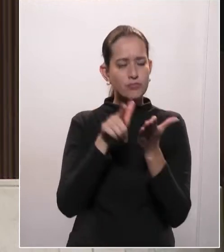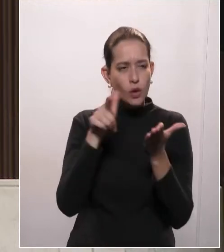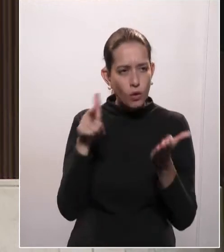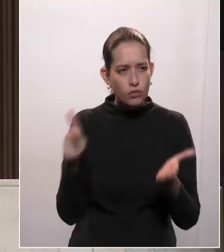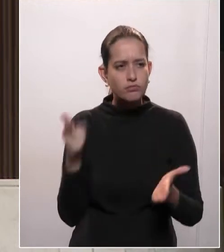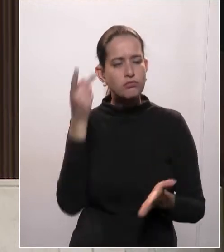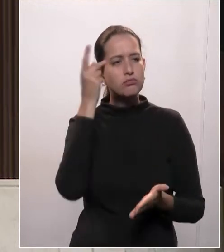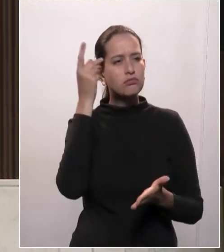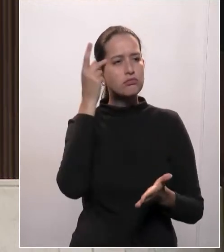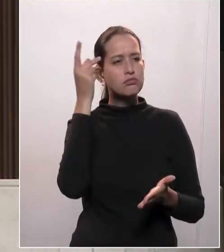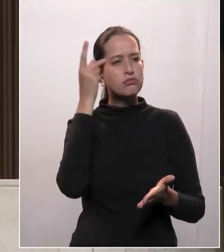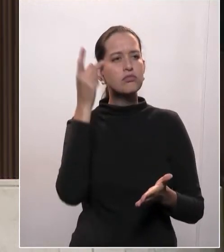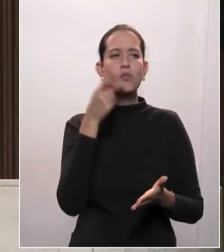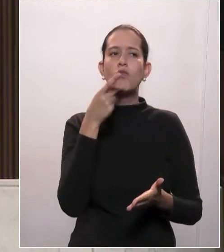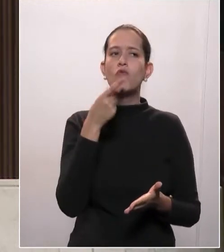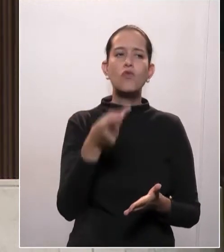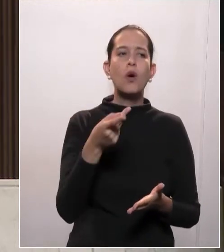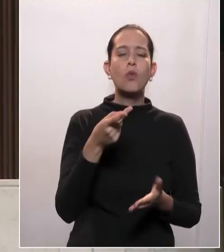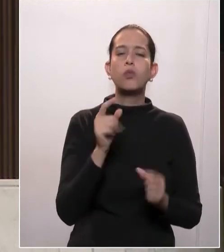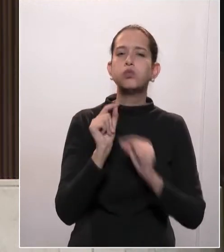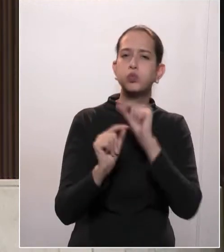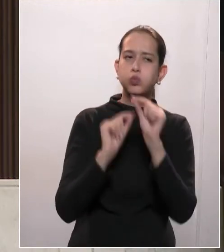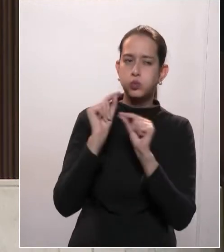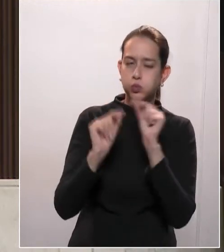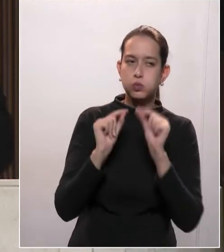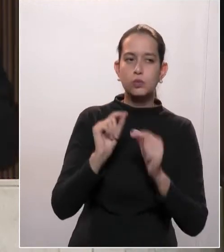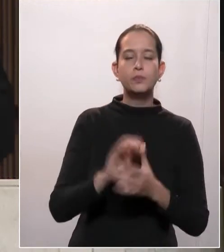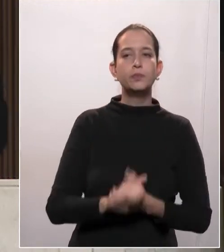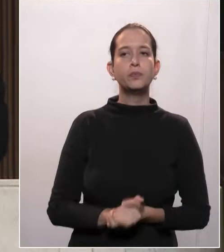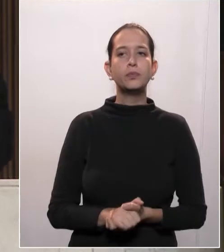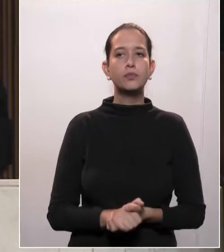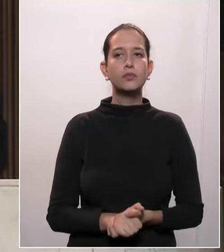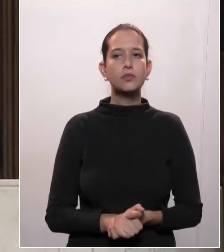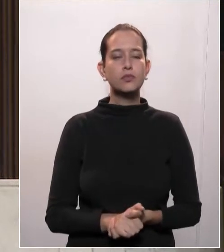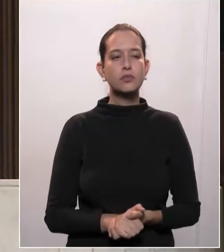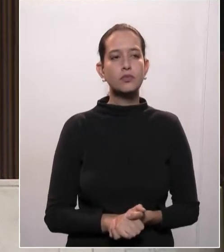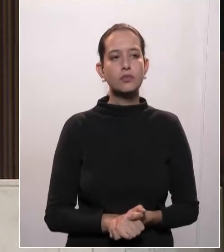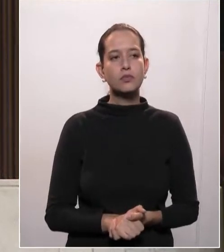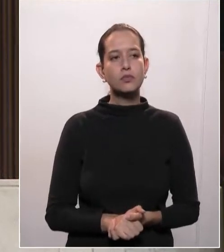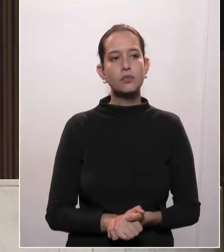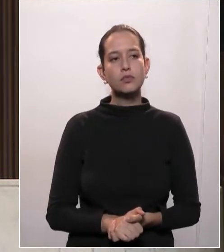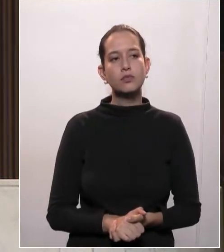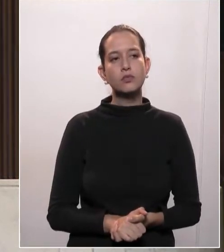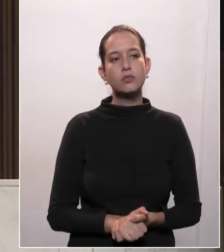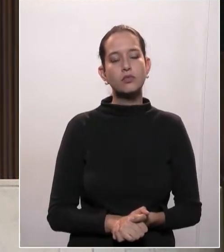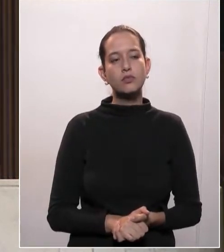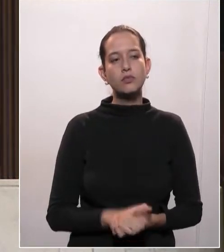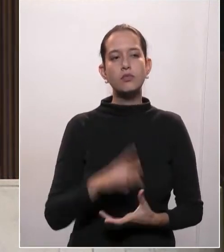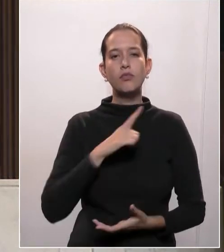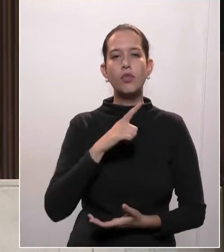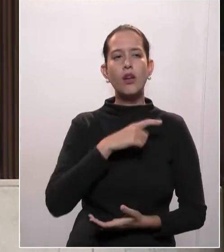ele afirmou o seguinte. Então, a Folha de São Paulo perguntou para ele.